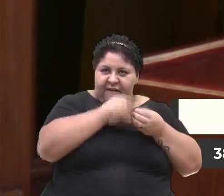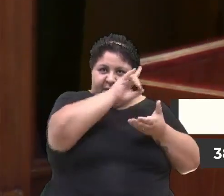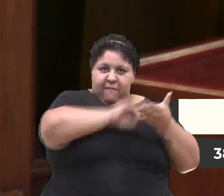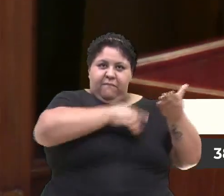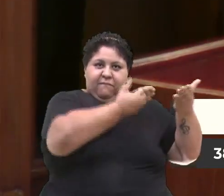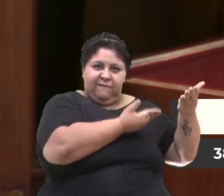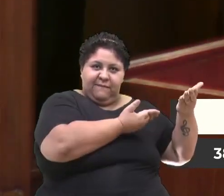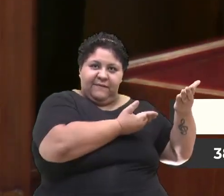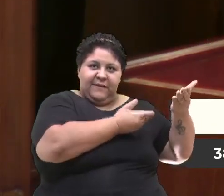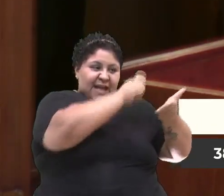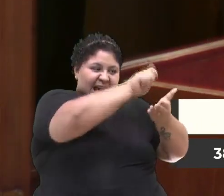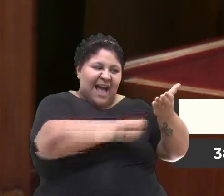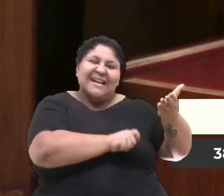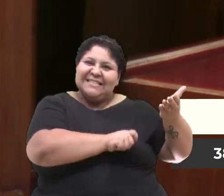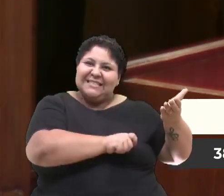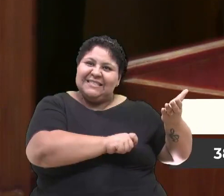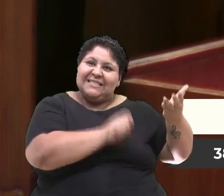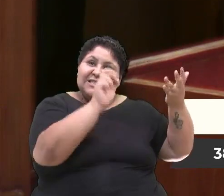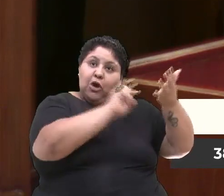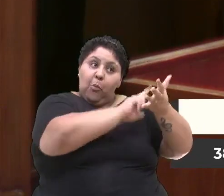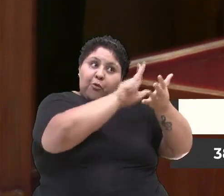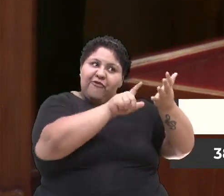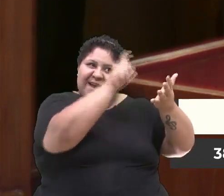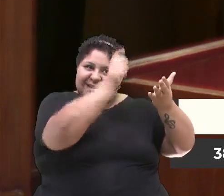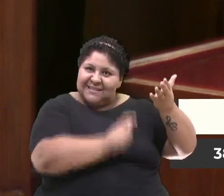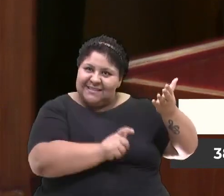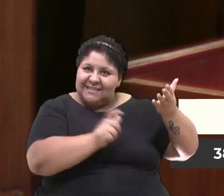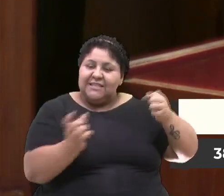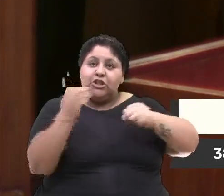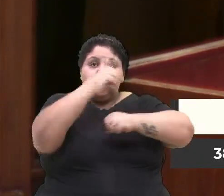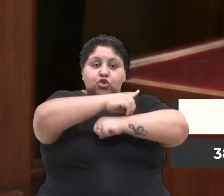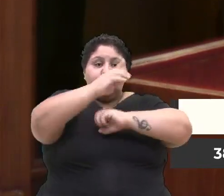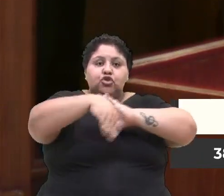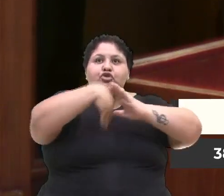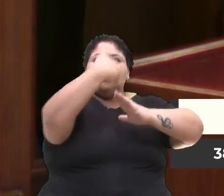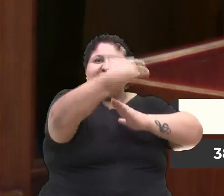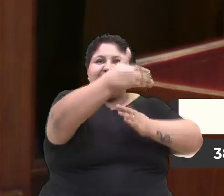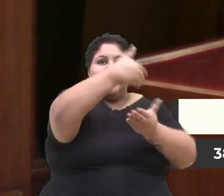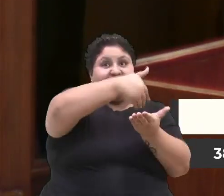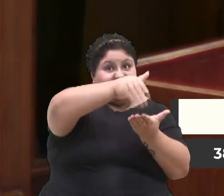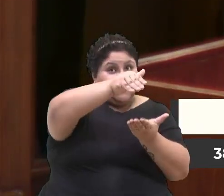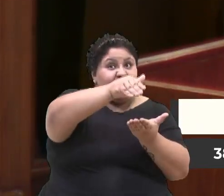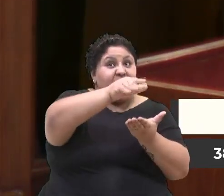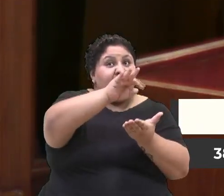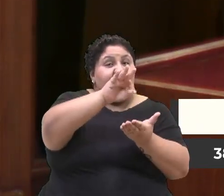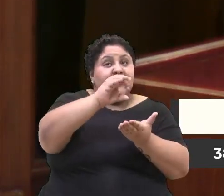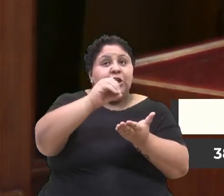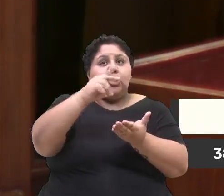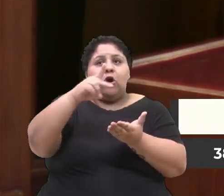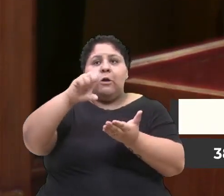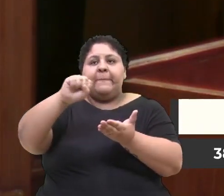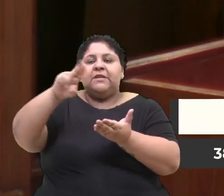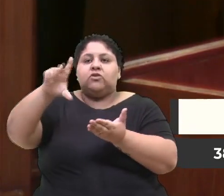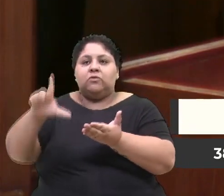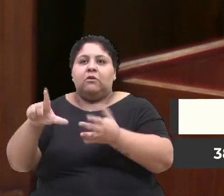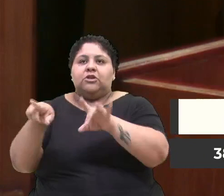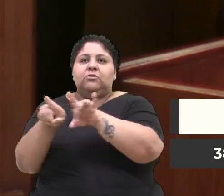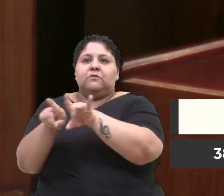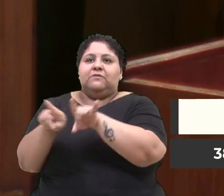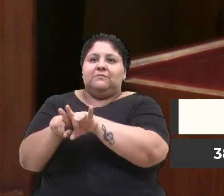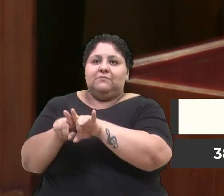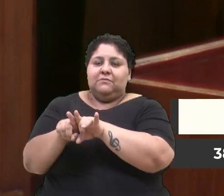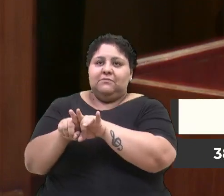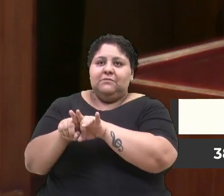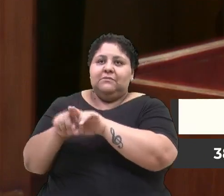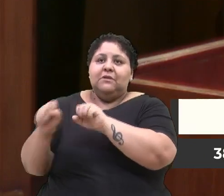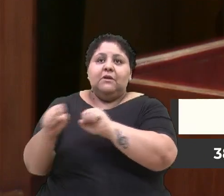assinada por várias pessoas, no dia seguinte foi demitida pela Top Sul, eles pedem o aumento